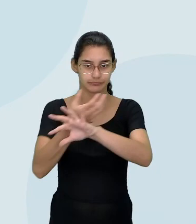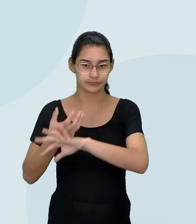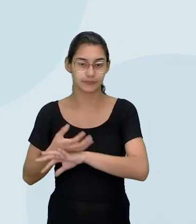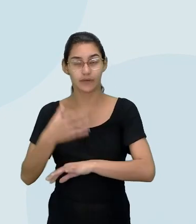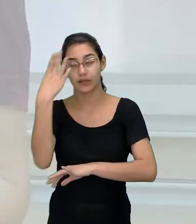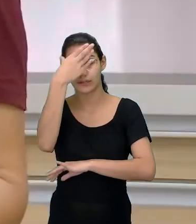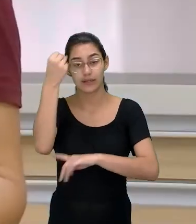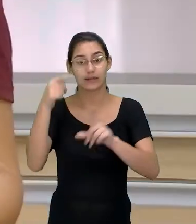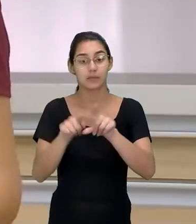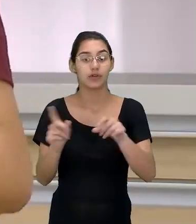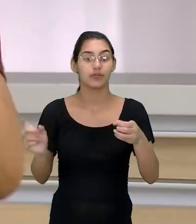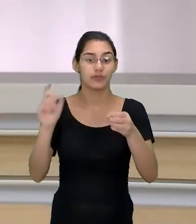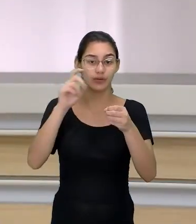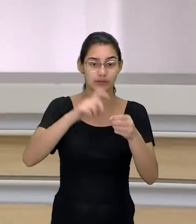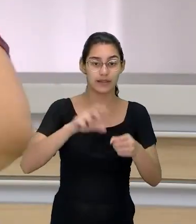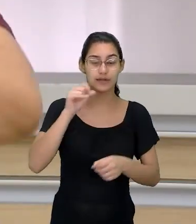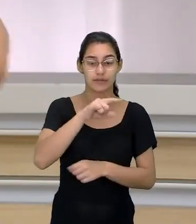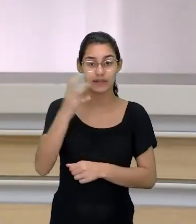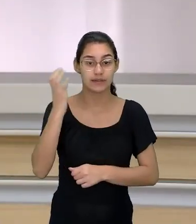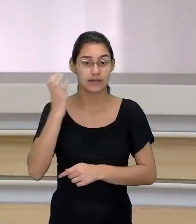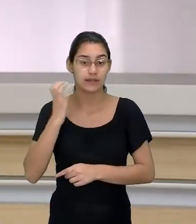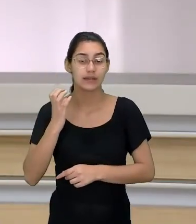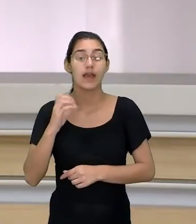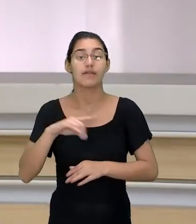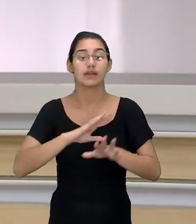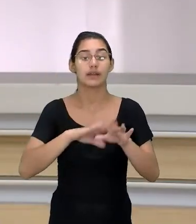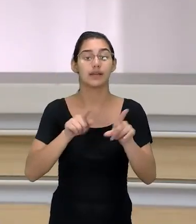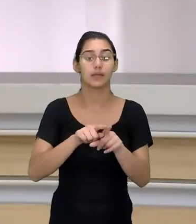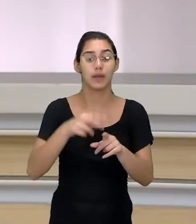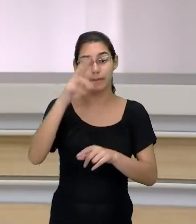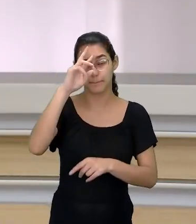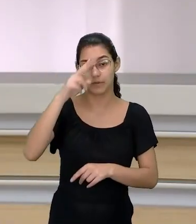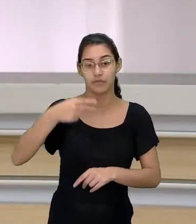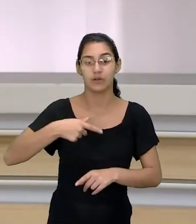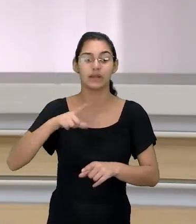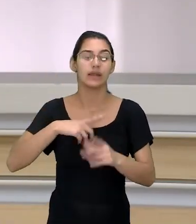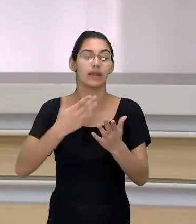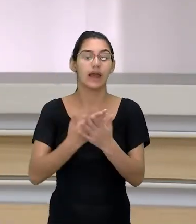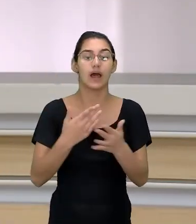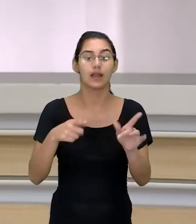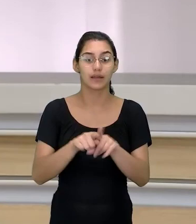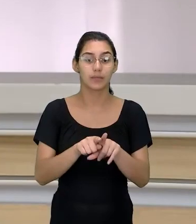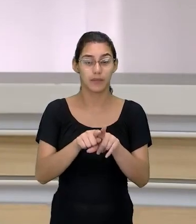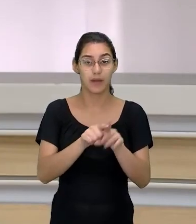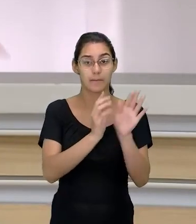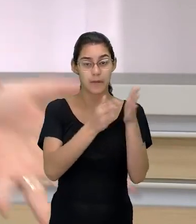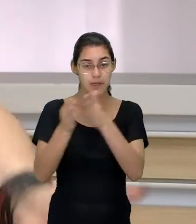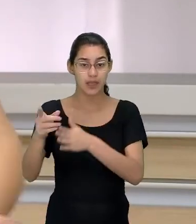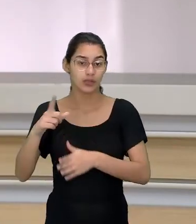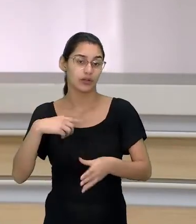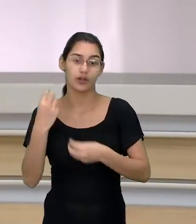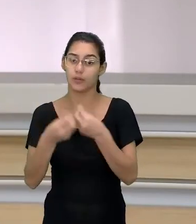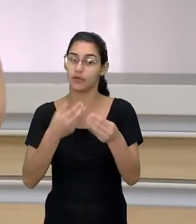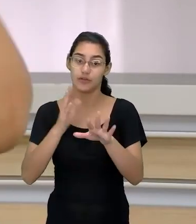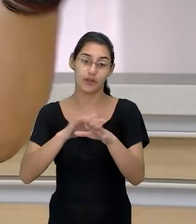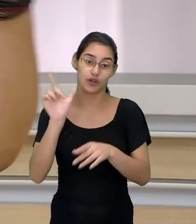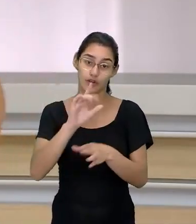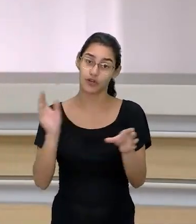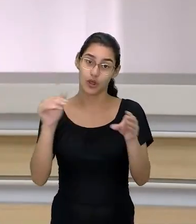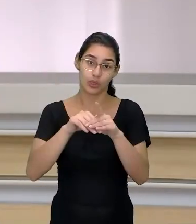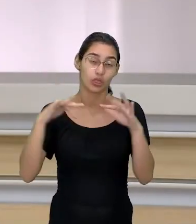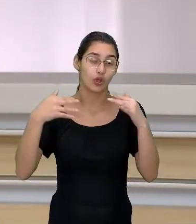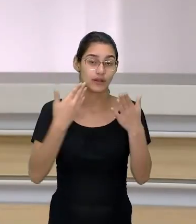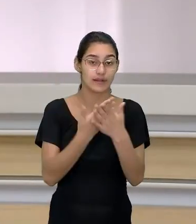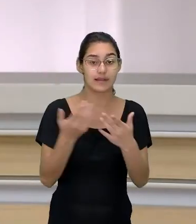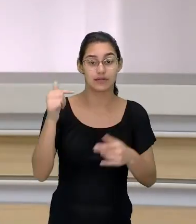não esqueçam de voltar lá se vocês quiserem tem aula de fazenda de perfis tem aula sobre nichos não tem como a gente obviamente trazer todas